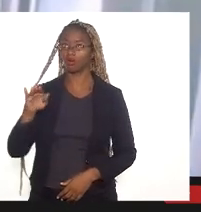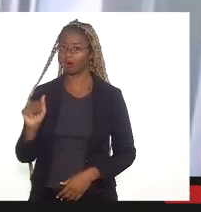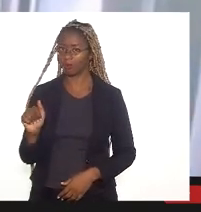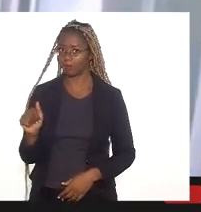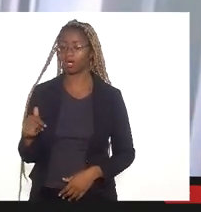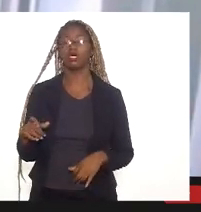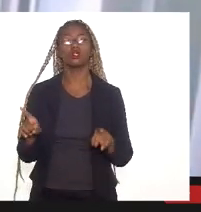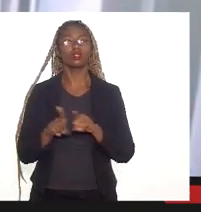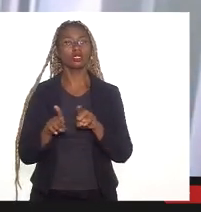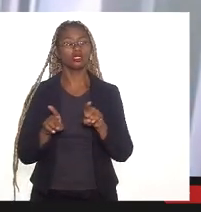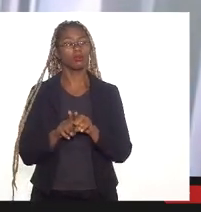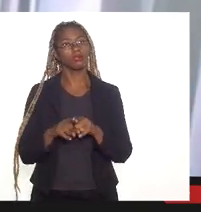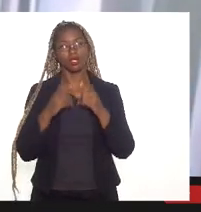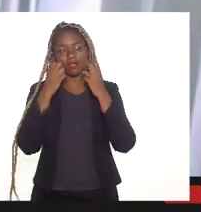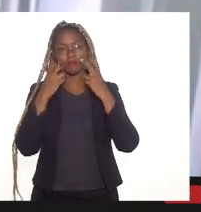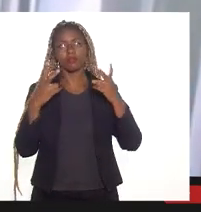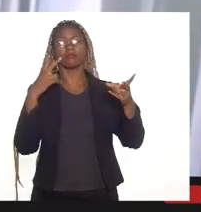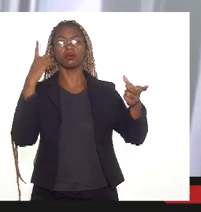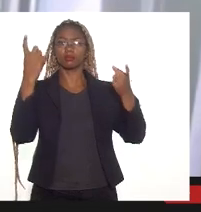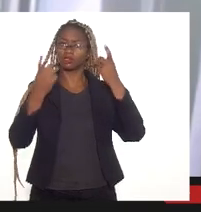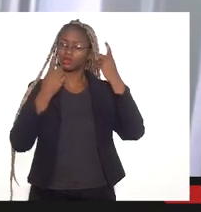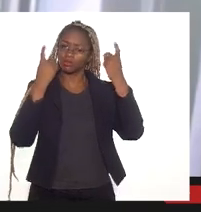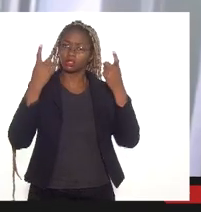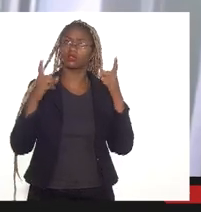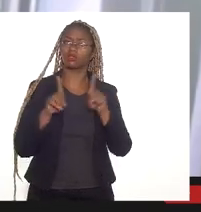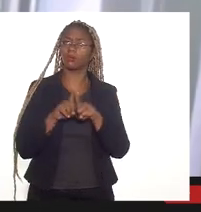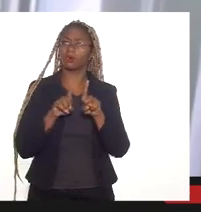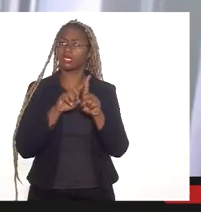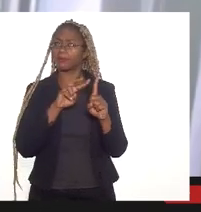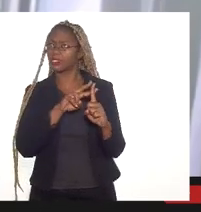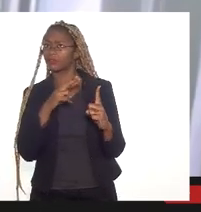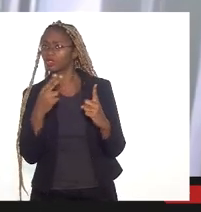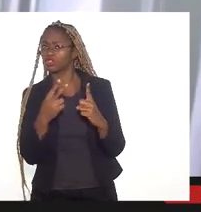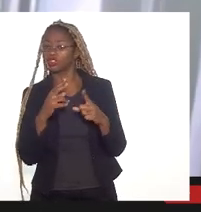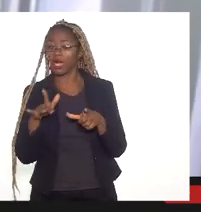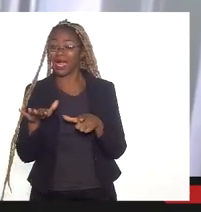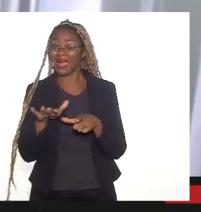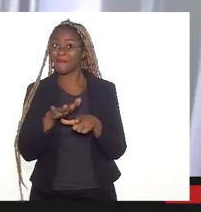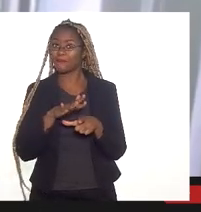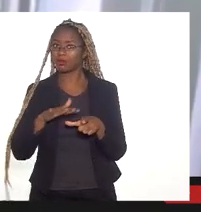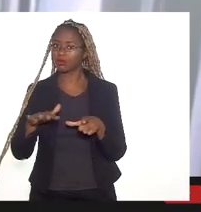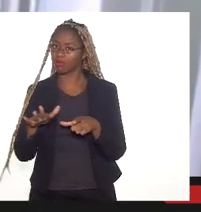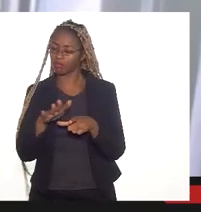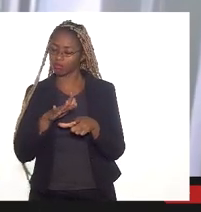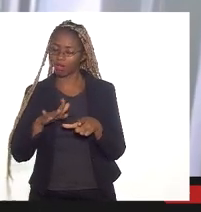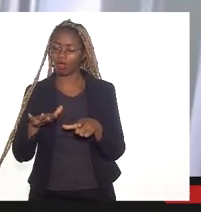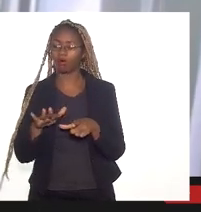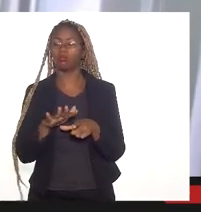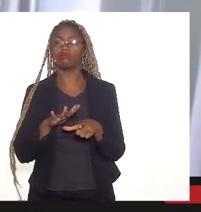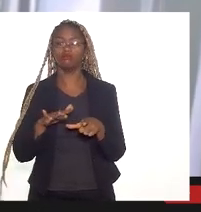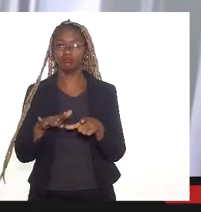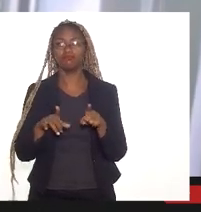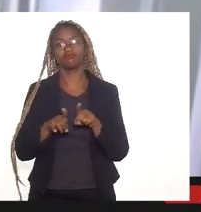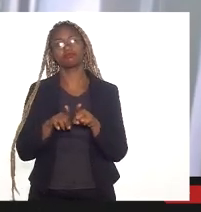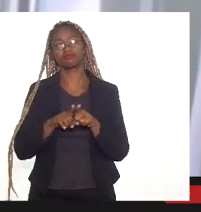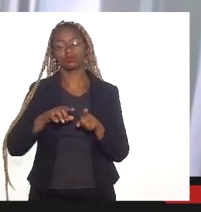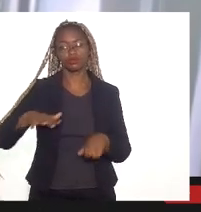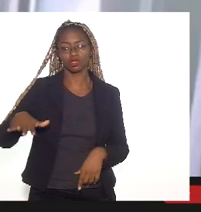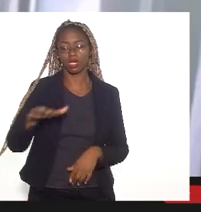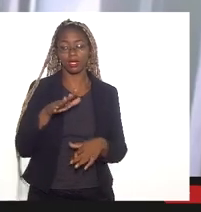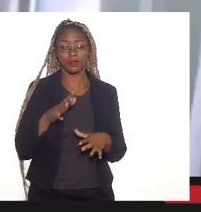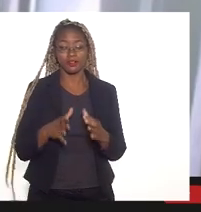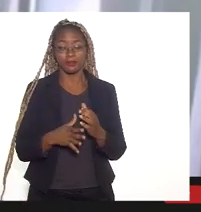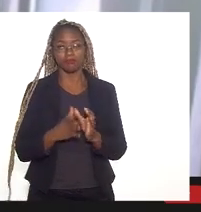as preocupações que temos do ponto de vista ambiental. Ali é uma área de preservação